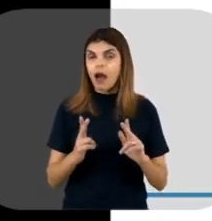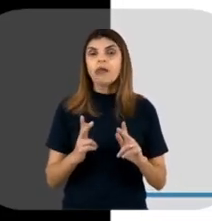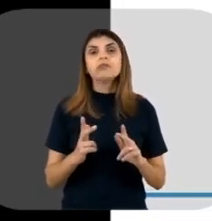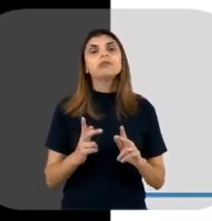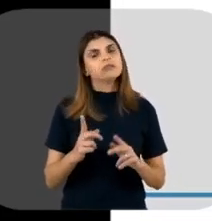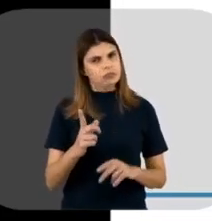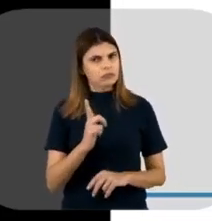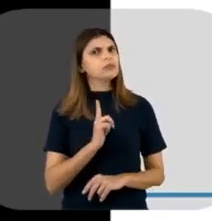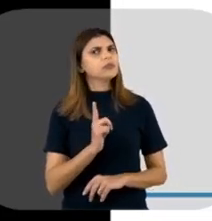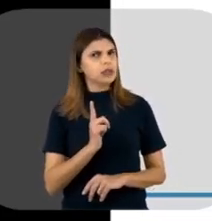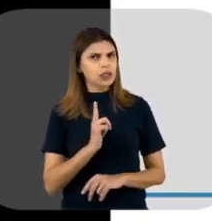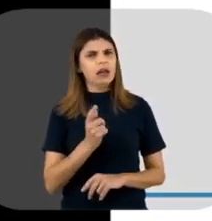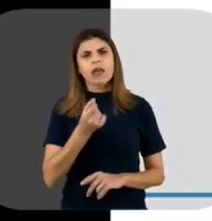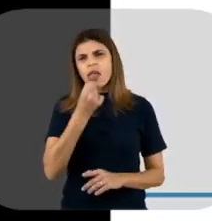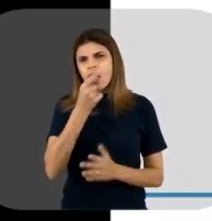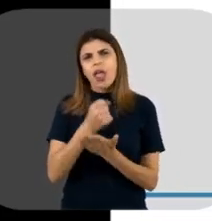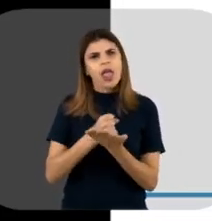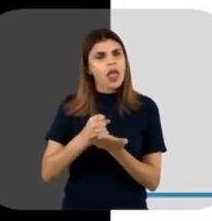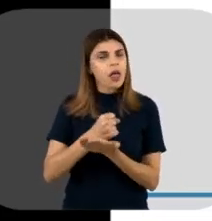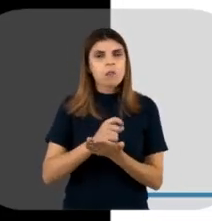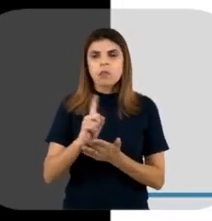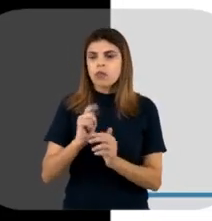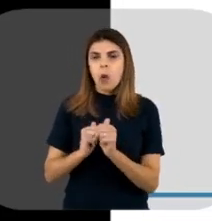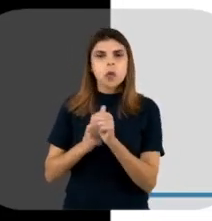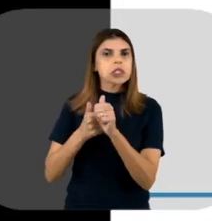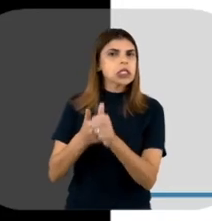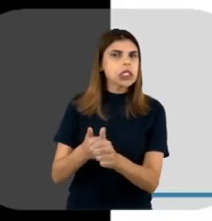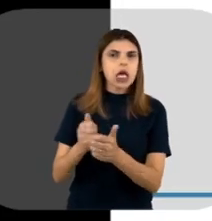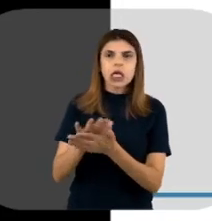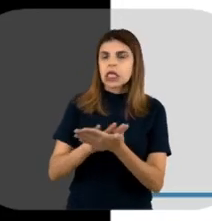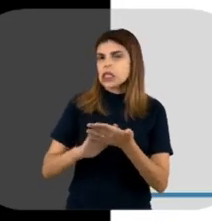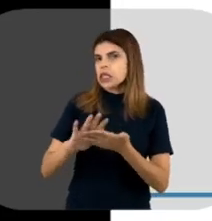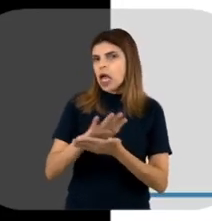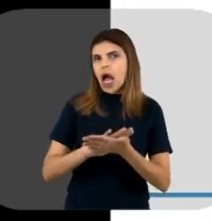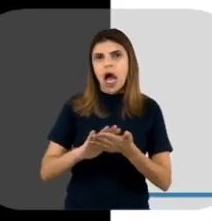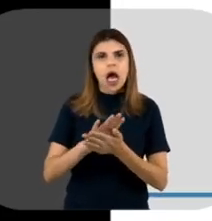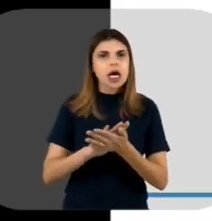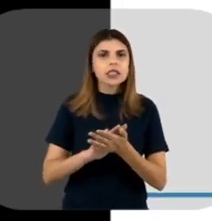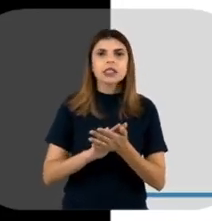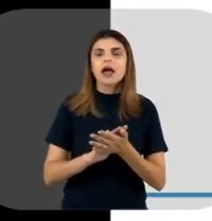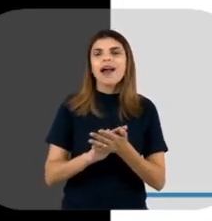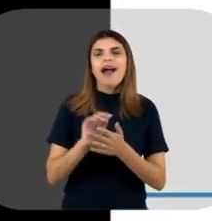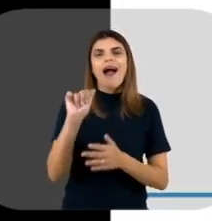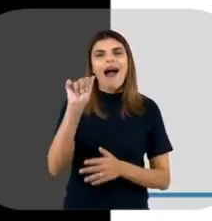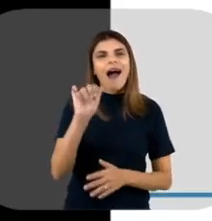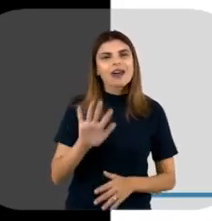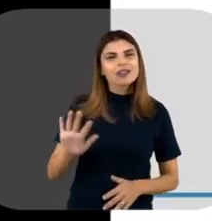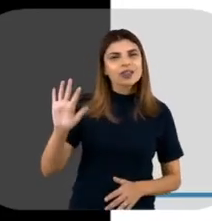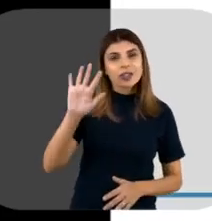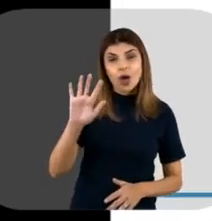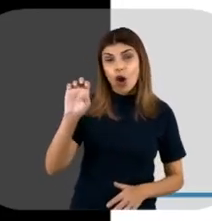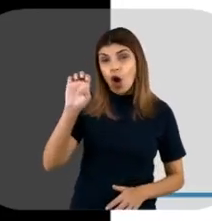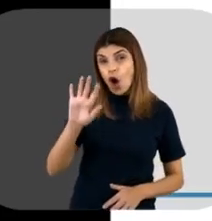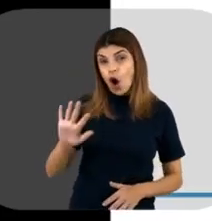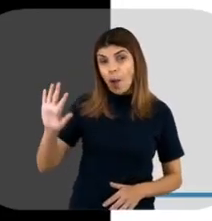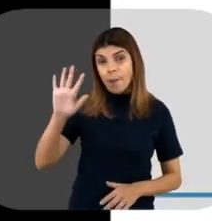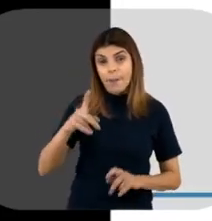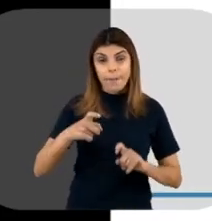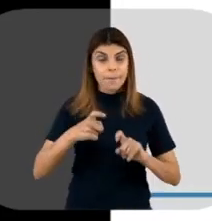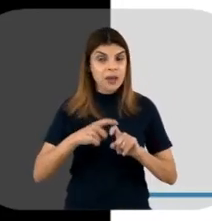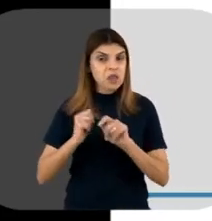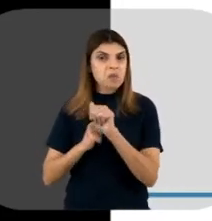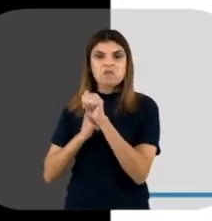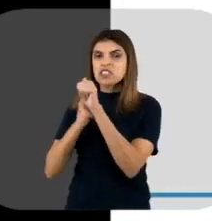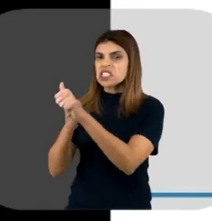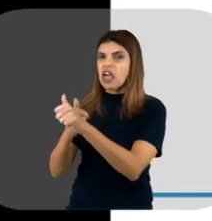tem medicamentos que eles não seguem as normas regulamentares da agência europeia médica, né?